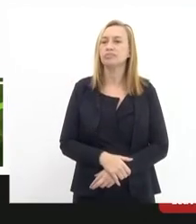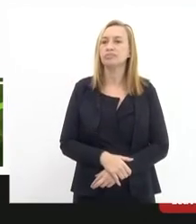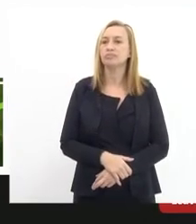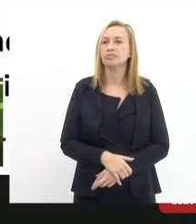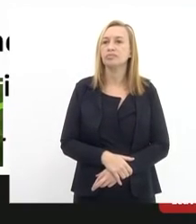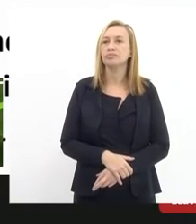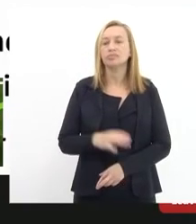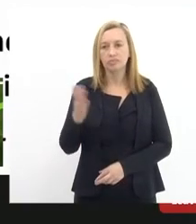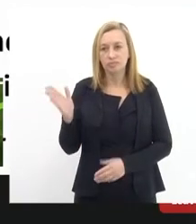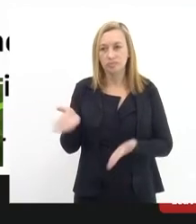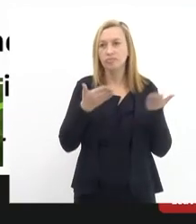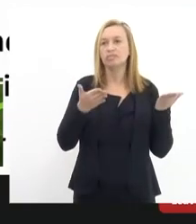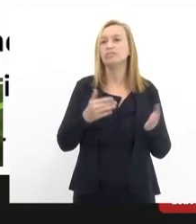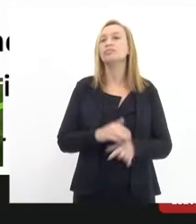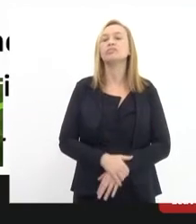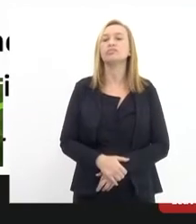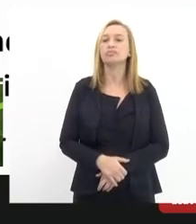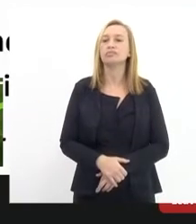Adiante.